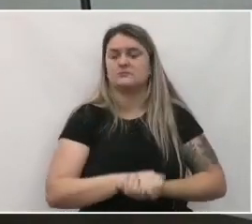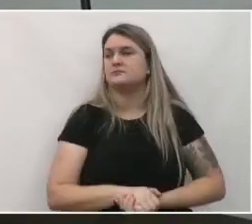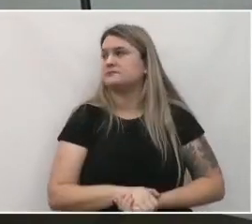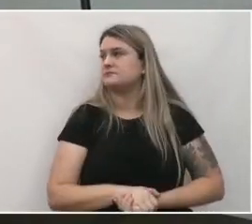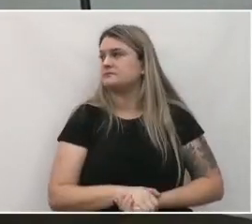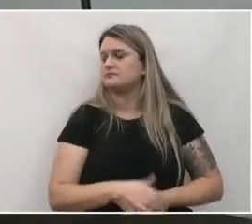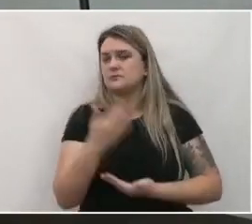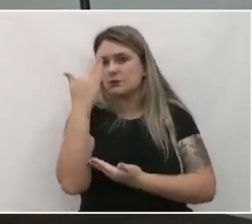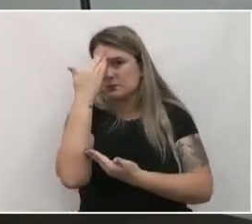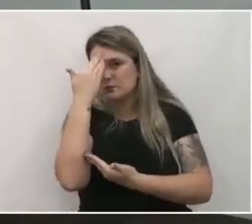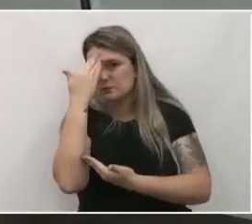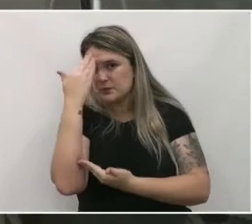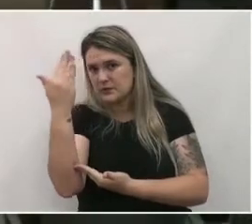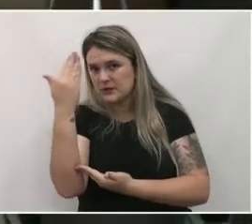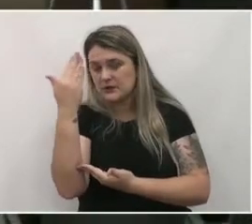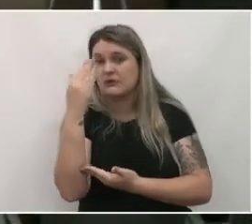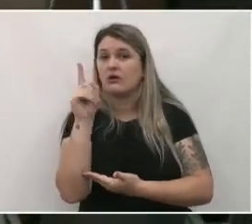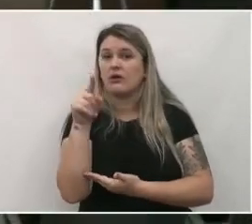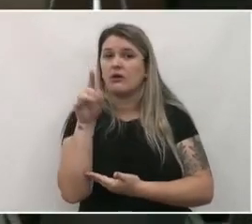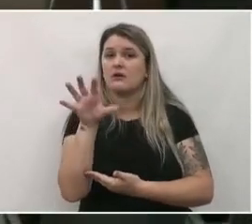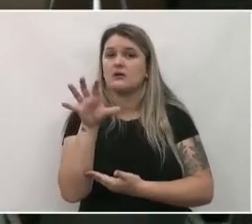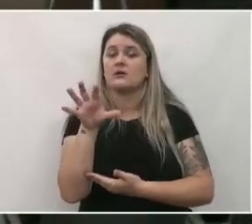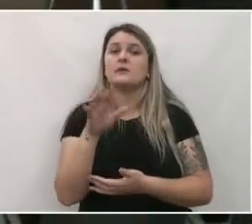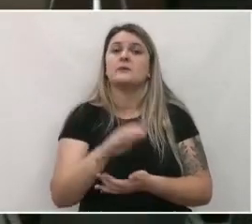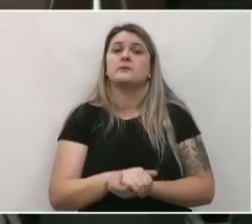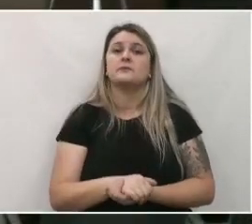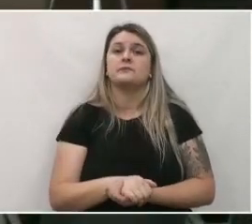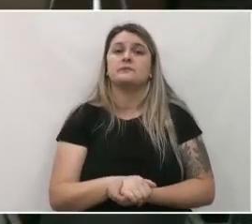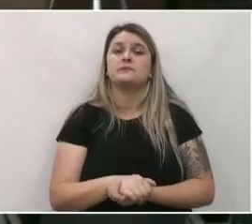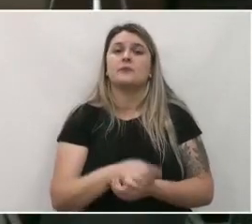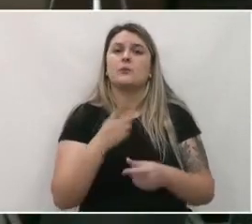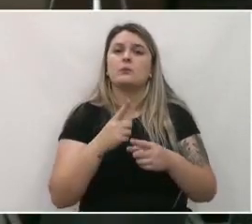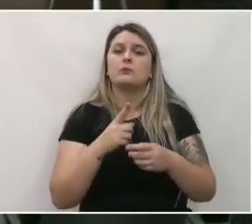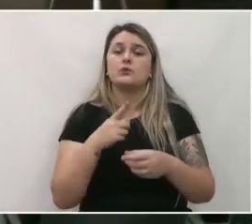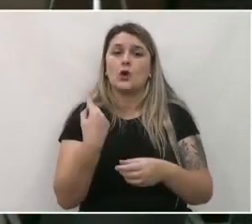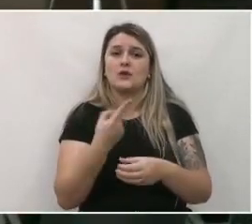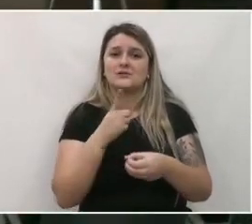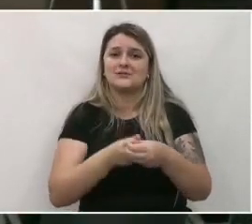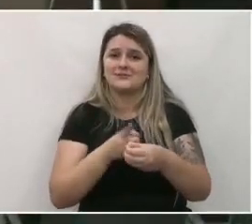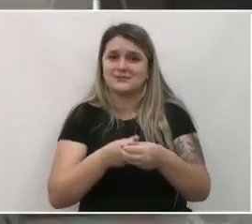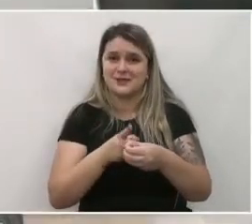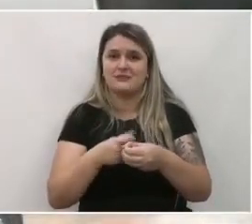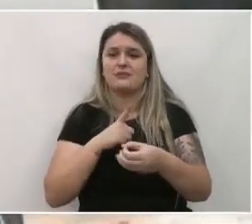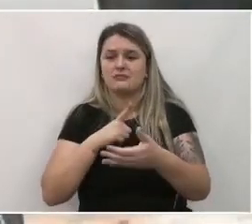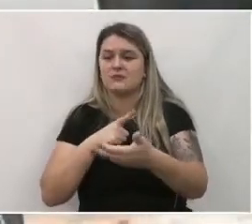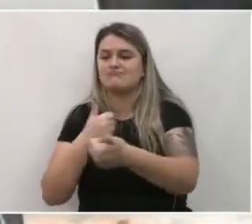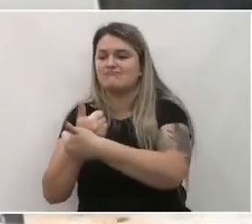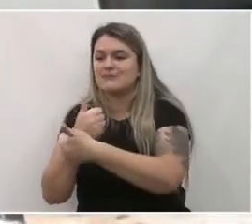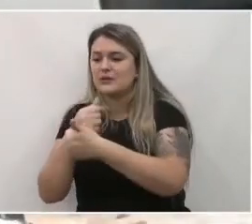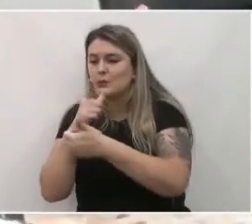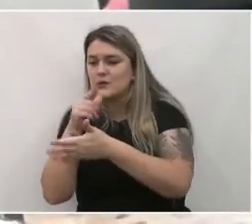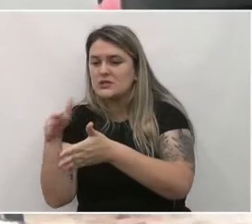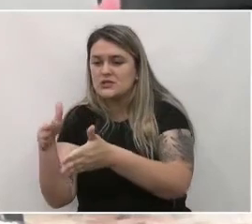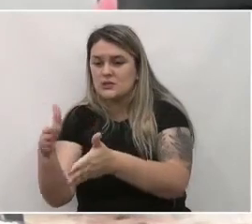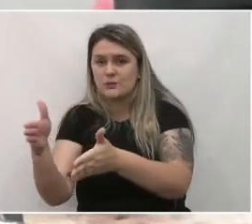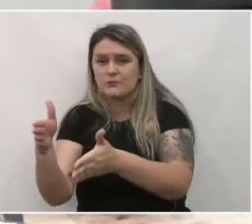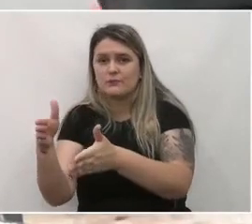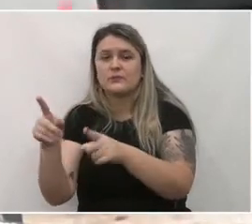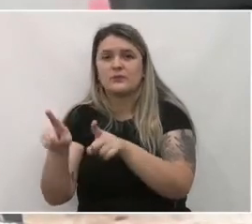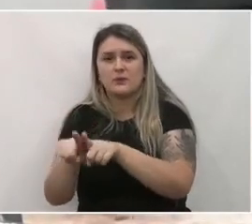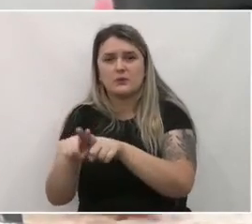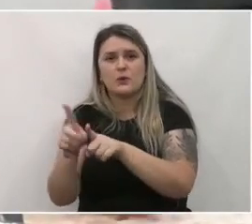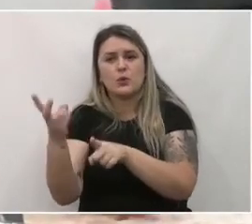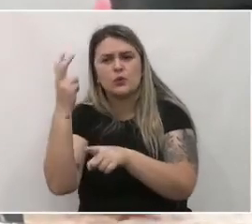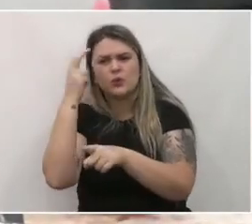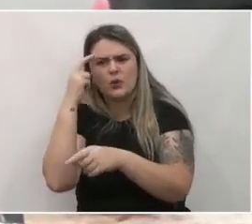Eu agradeço bem essa questão, a cidade aqui lá se relaciona com o Rio e é uma questão cultural